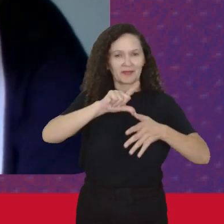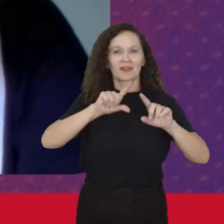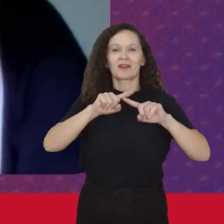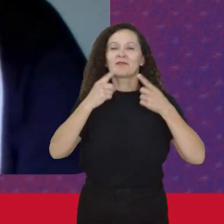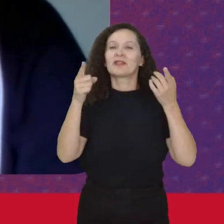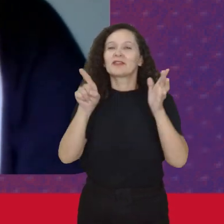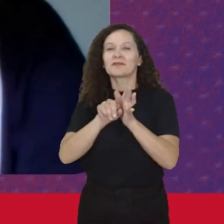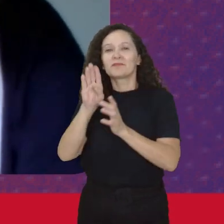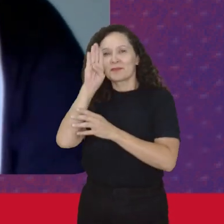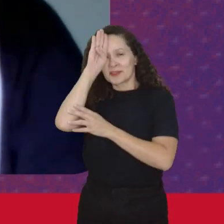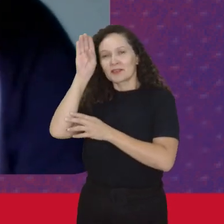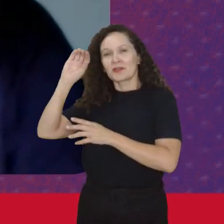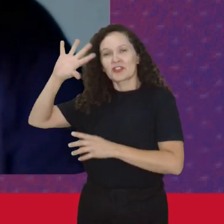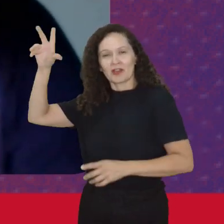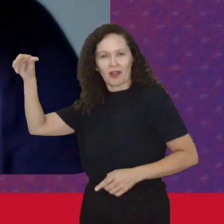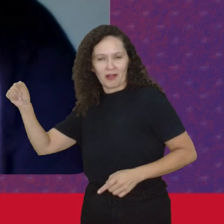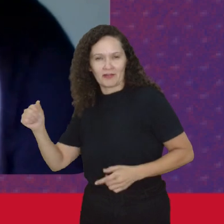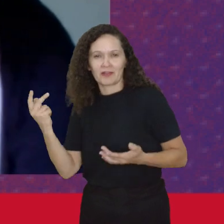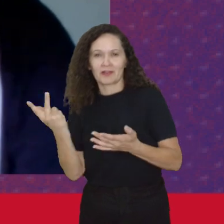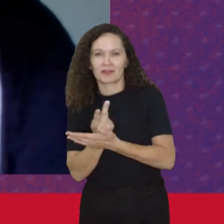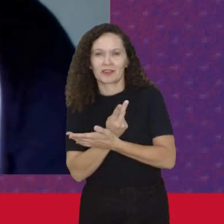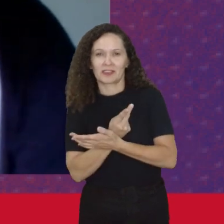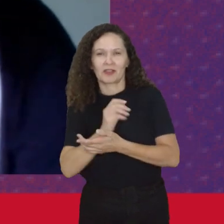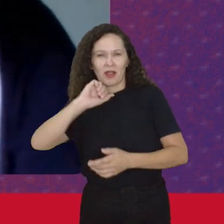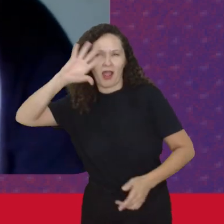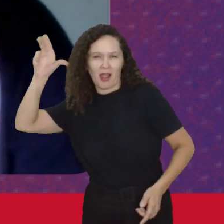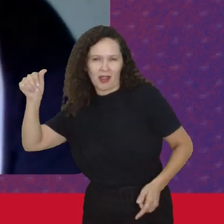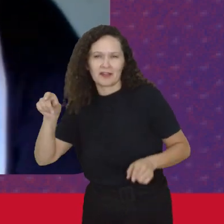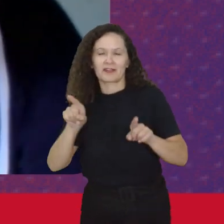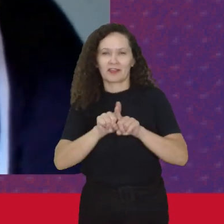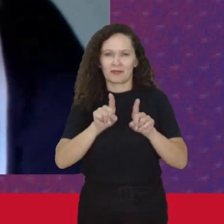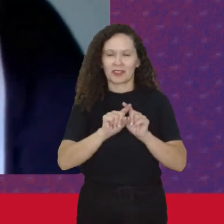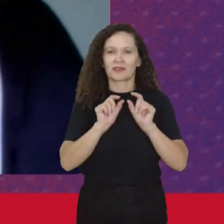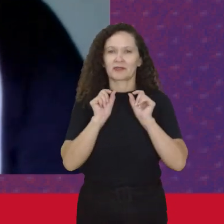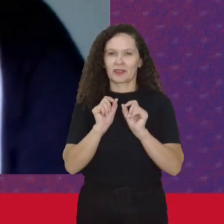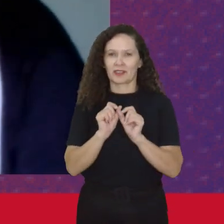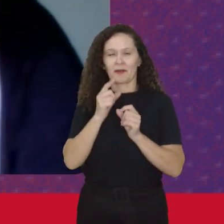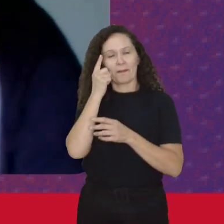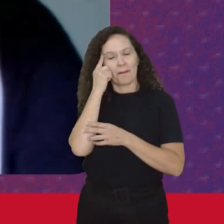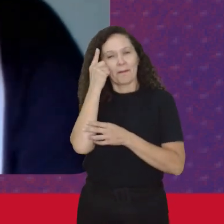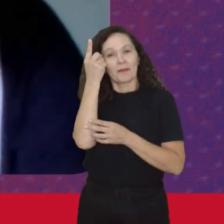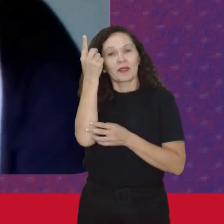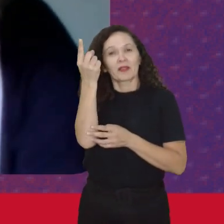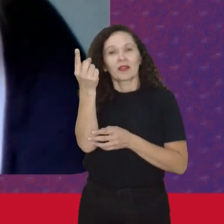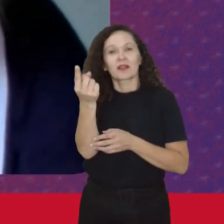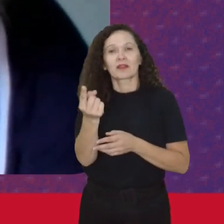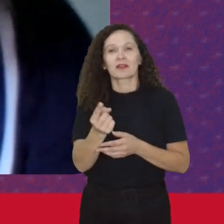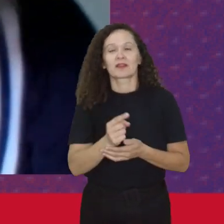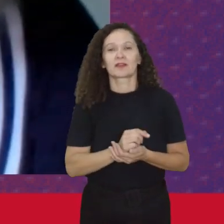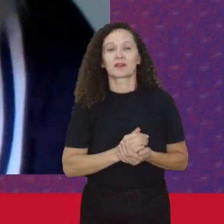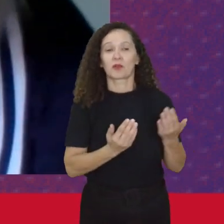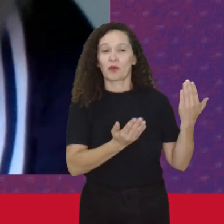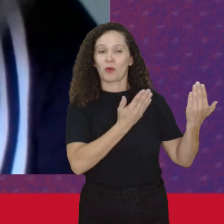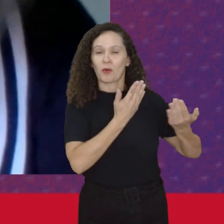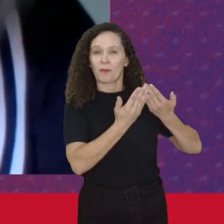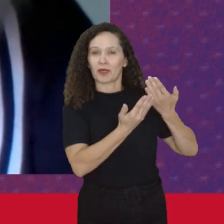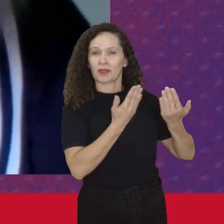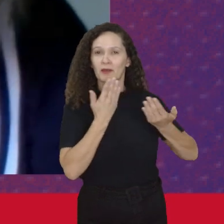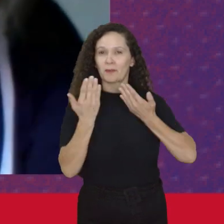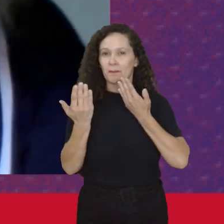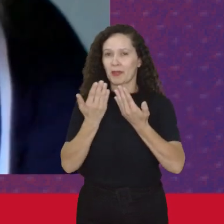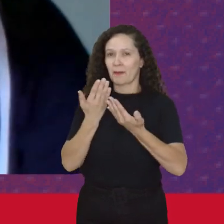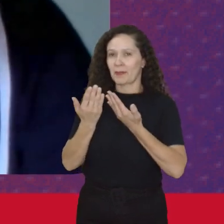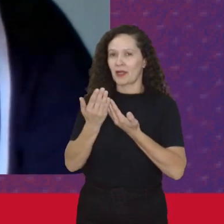Principalmente Na África Eu acho Que em parte Da Ásia Inclusive Eu estava pensando Quando eu estava Preparando Essas